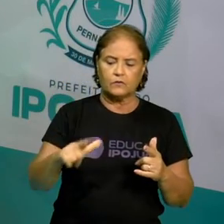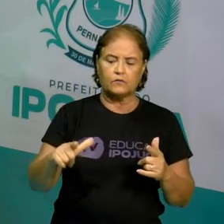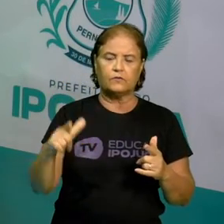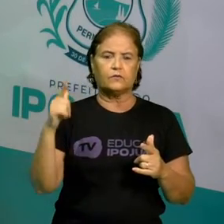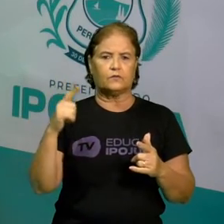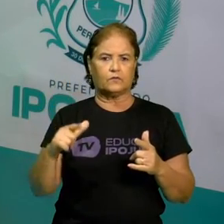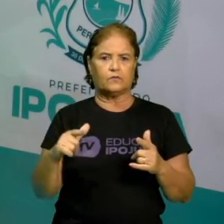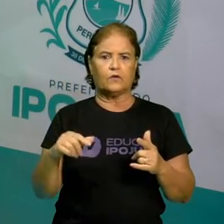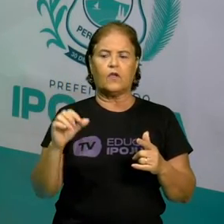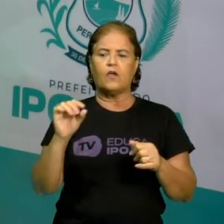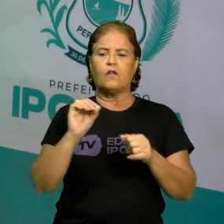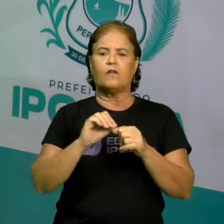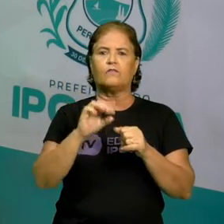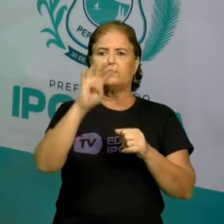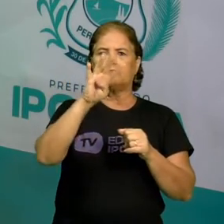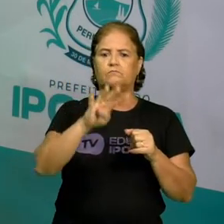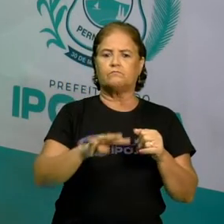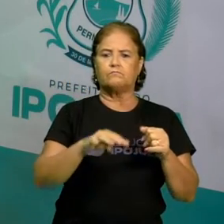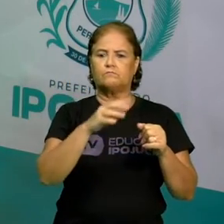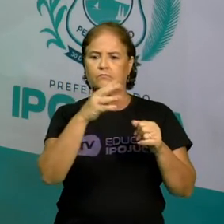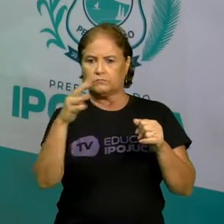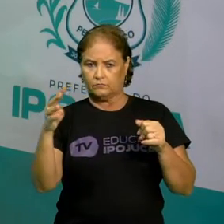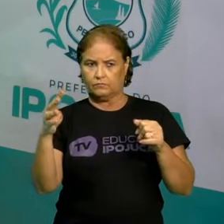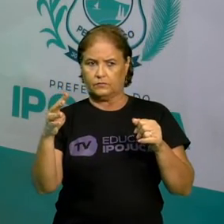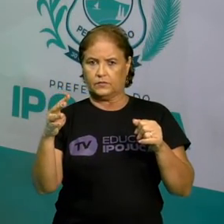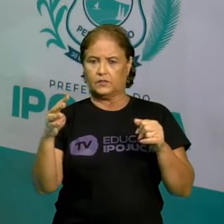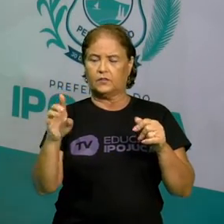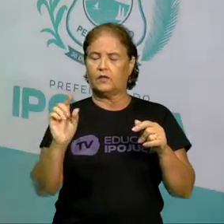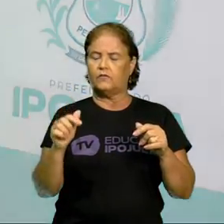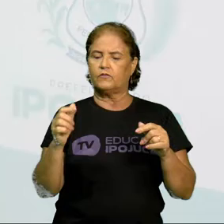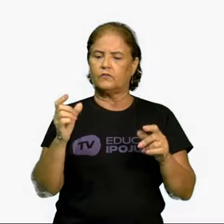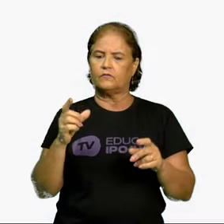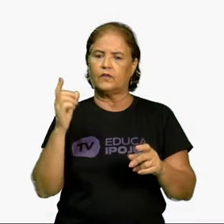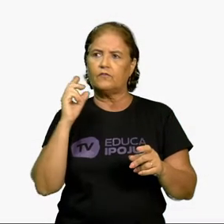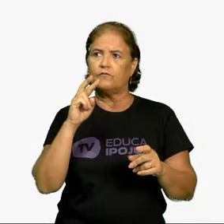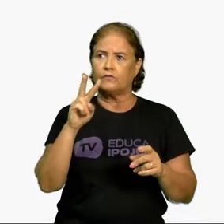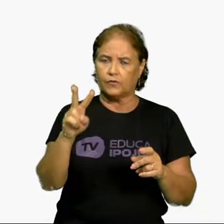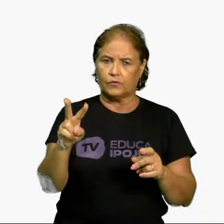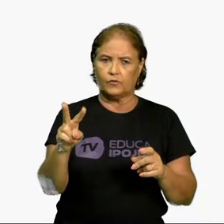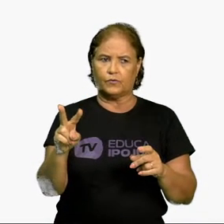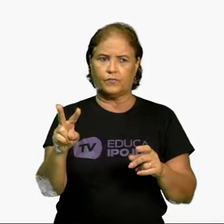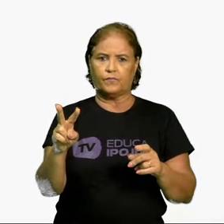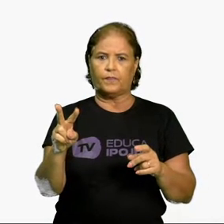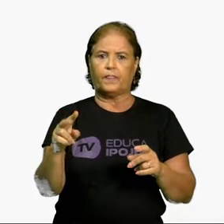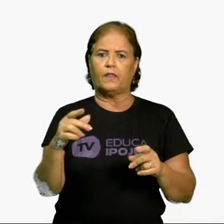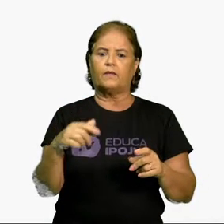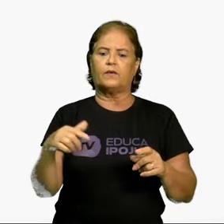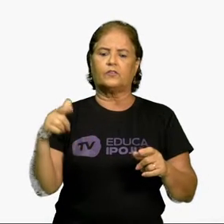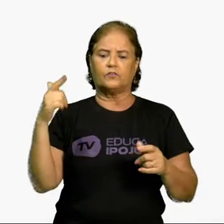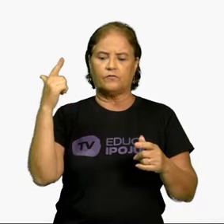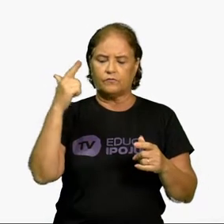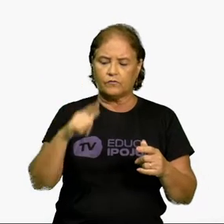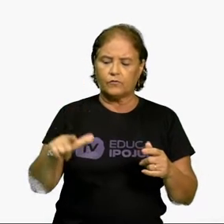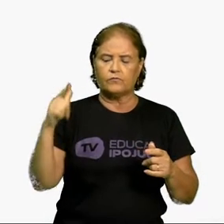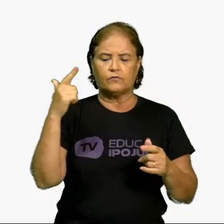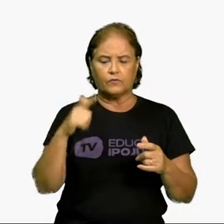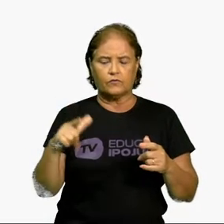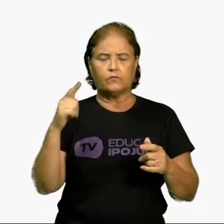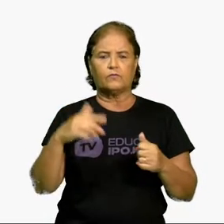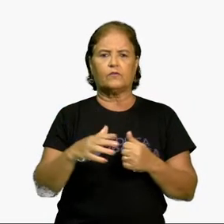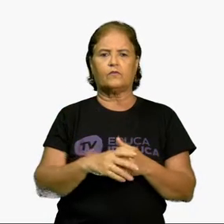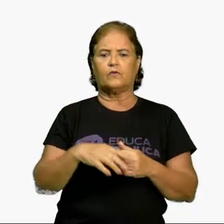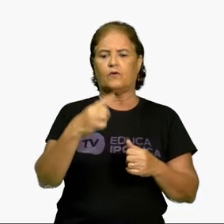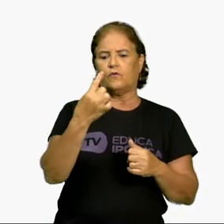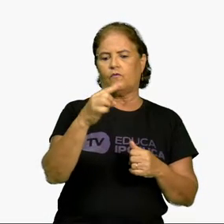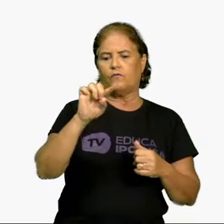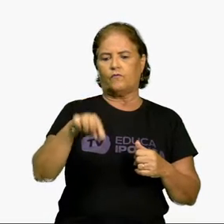tabela e você vai me acompanhando. Acompanhe. Eu vou colocar assim números para a gente ficar tentando. Fico 1,1,